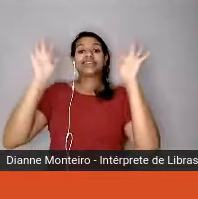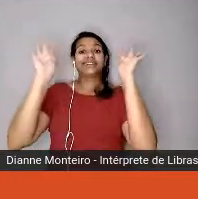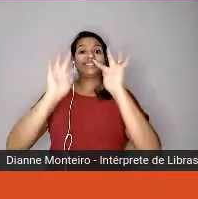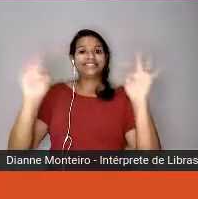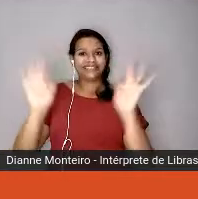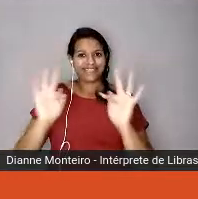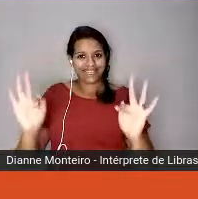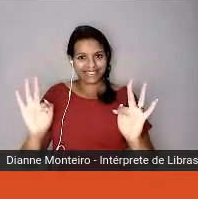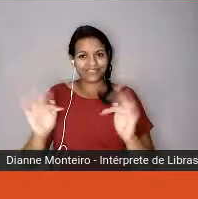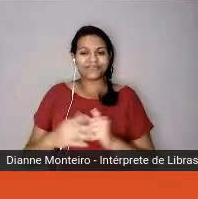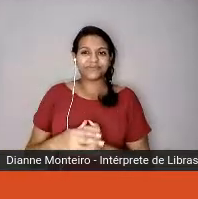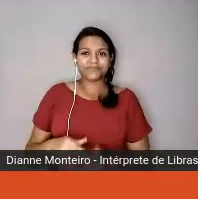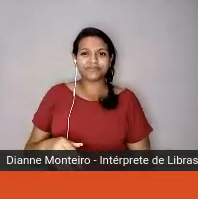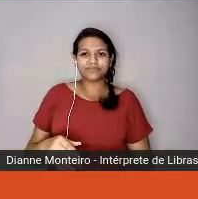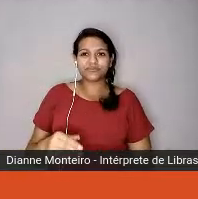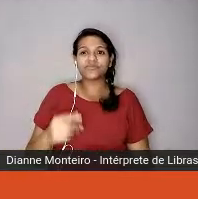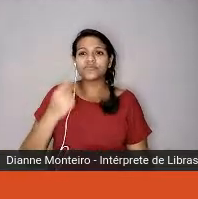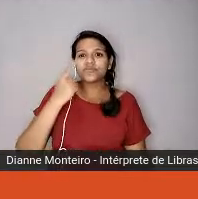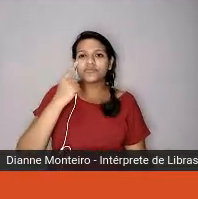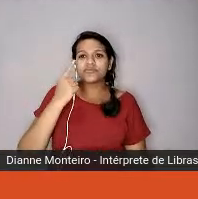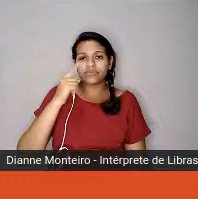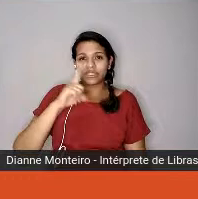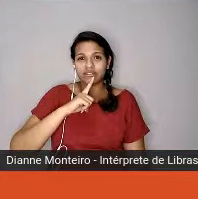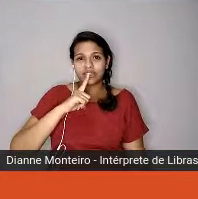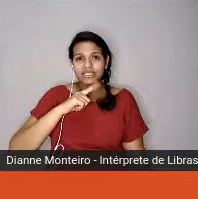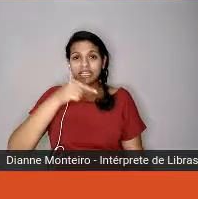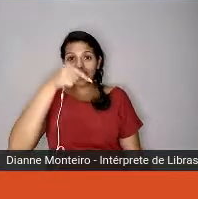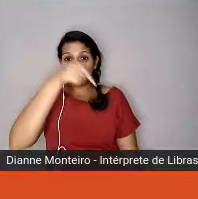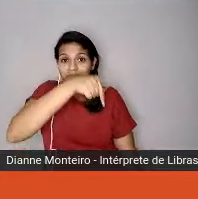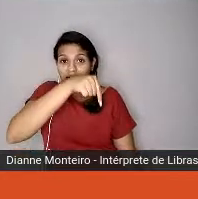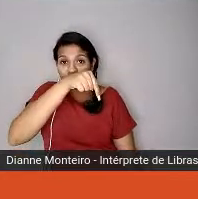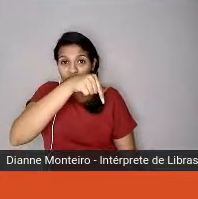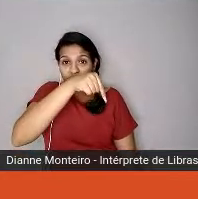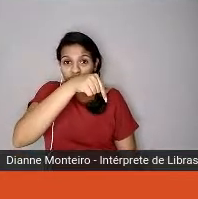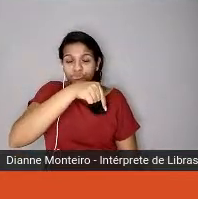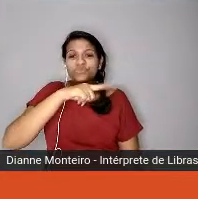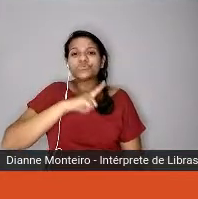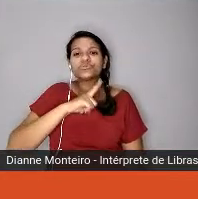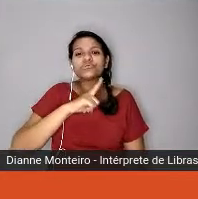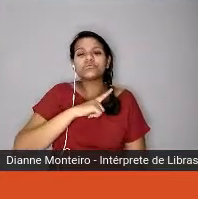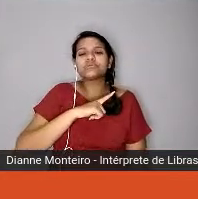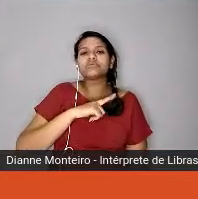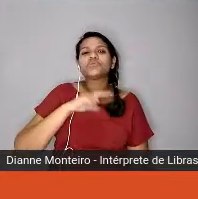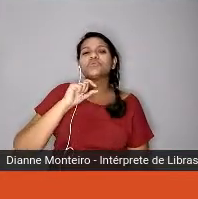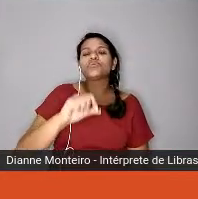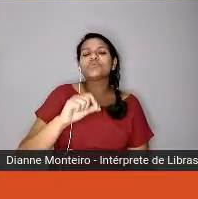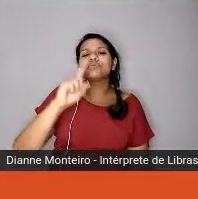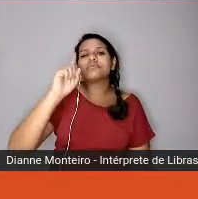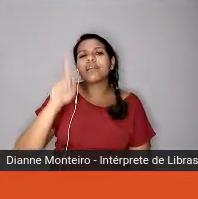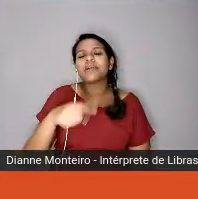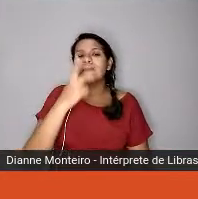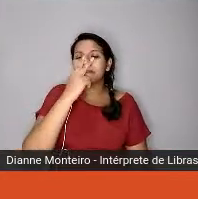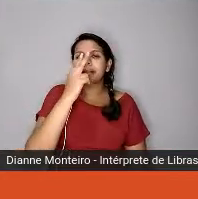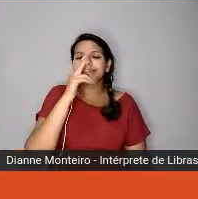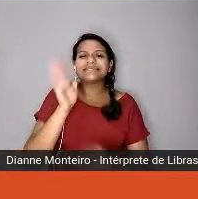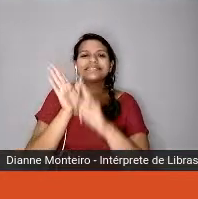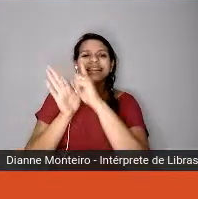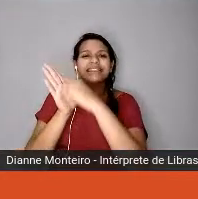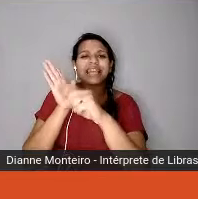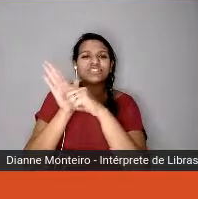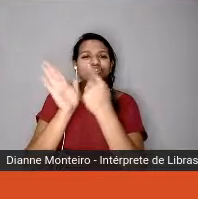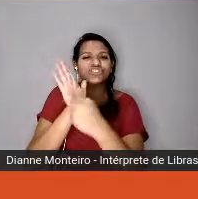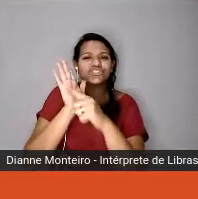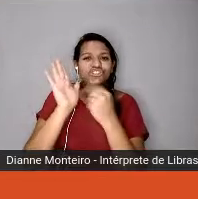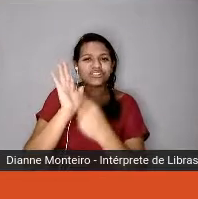Tem esse link aqui embaixo que a gente tem um teste que se chama VIA, que você consegue aplicar em